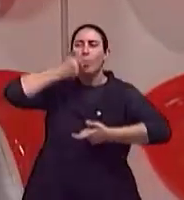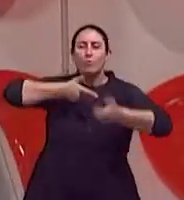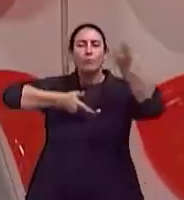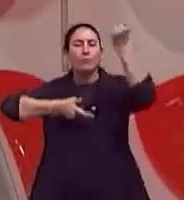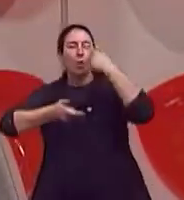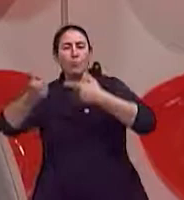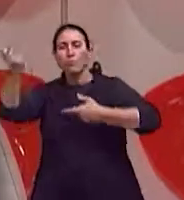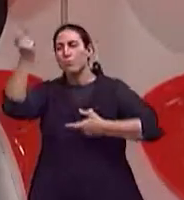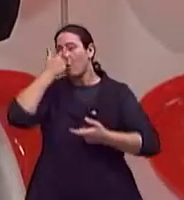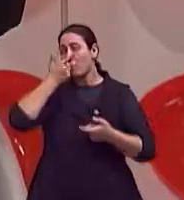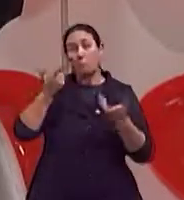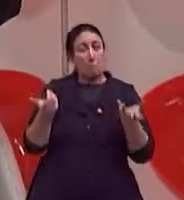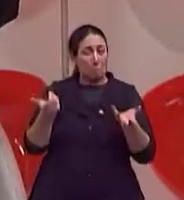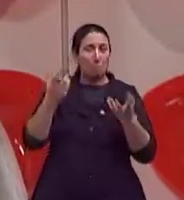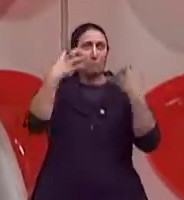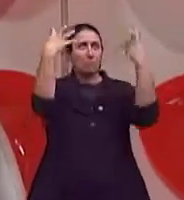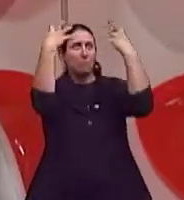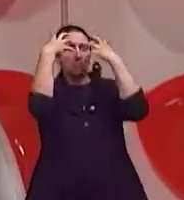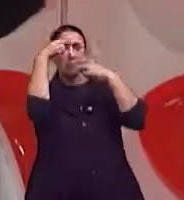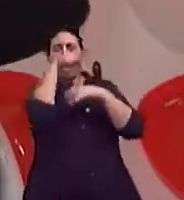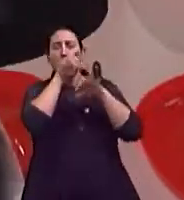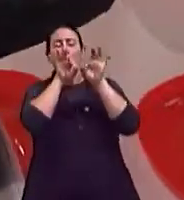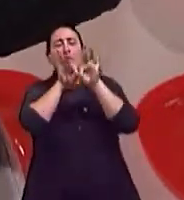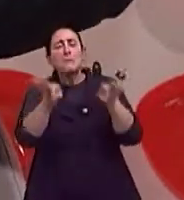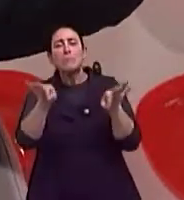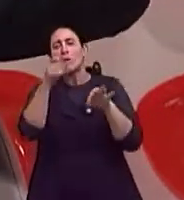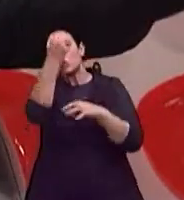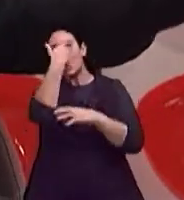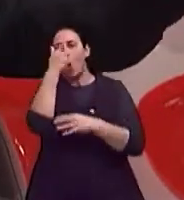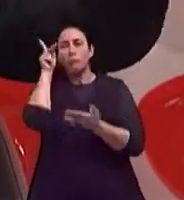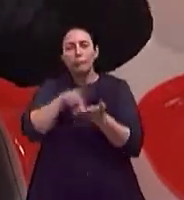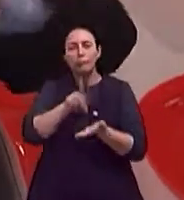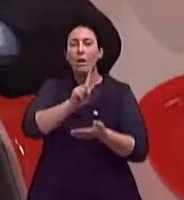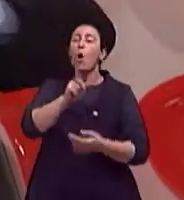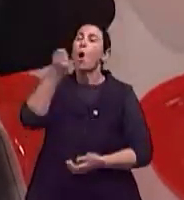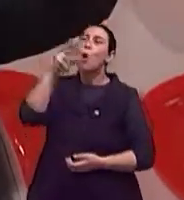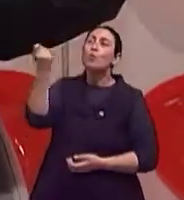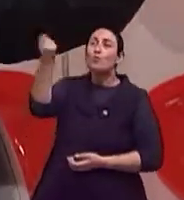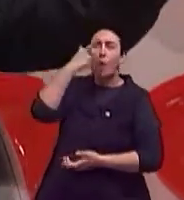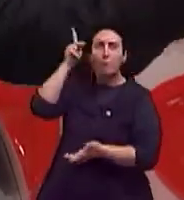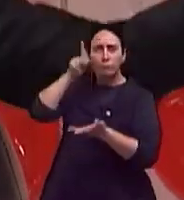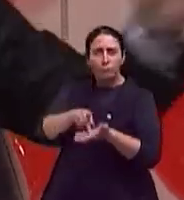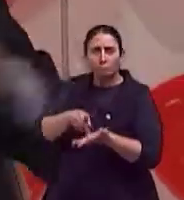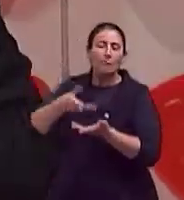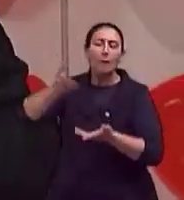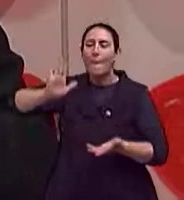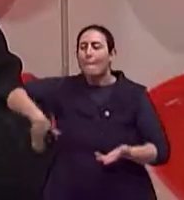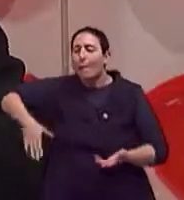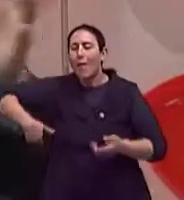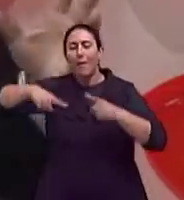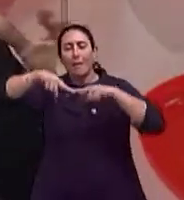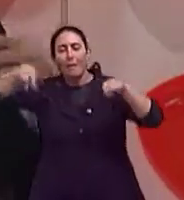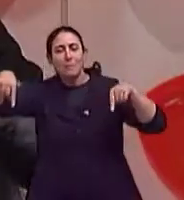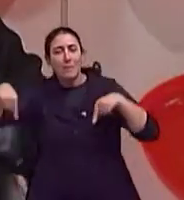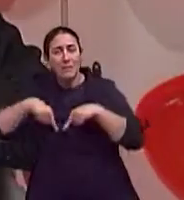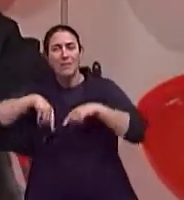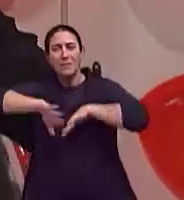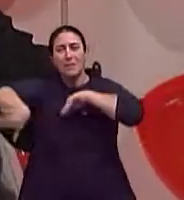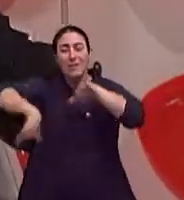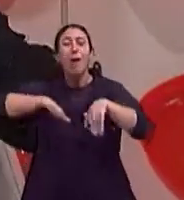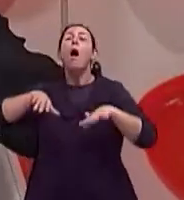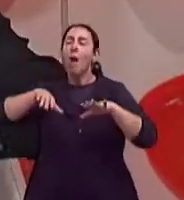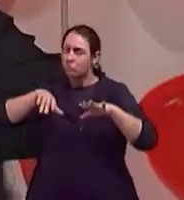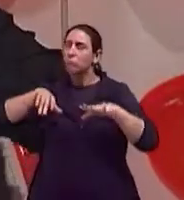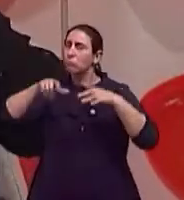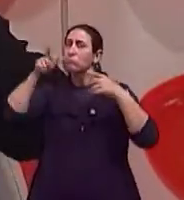luminosa, seja artificial, seja natural, sol, beira da praia, beira da piscina, o